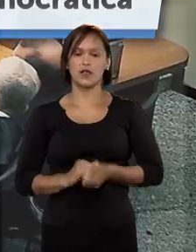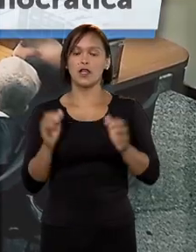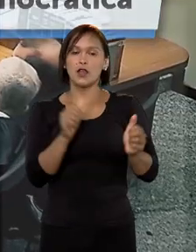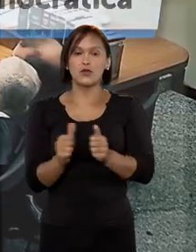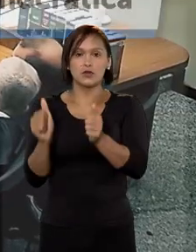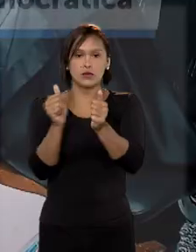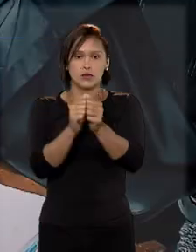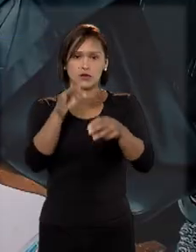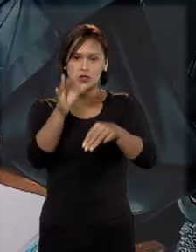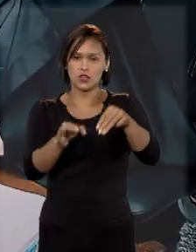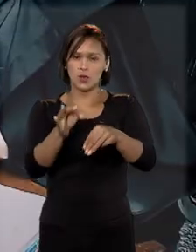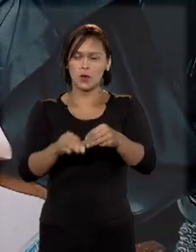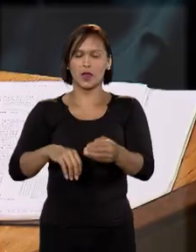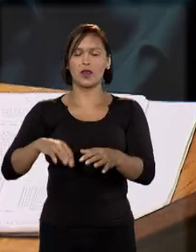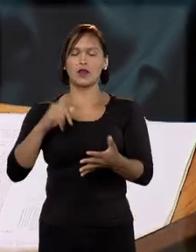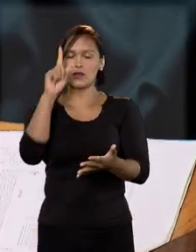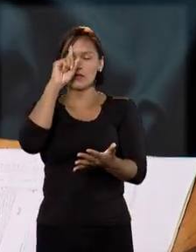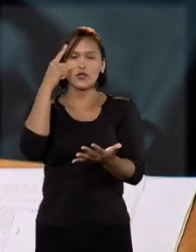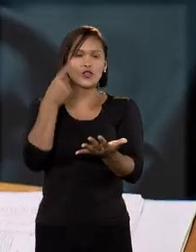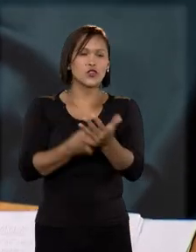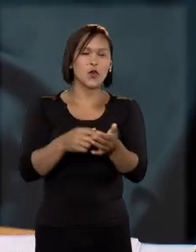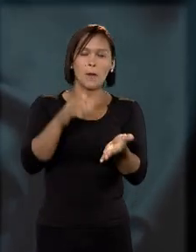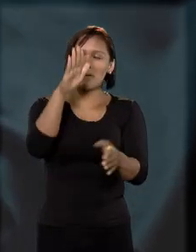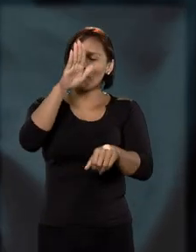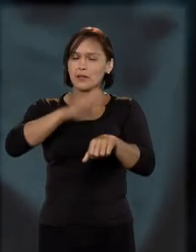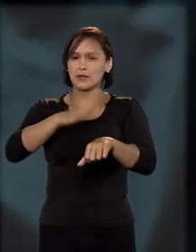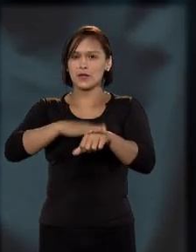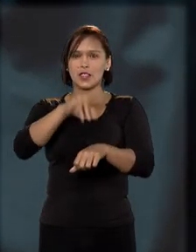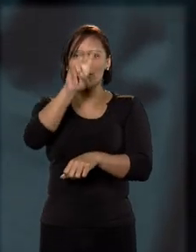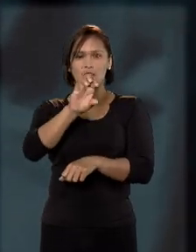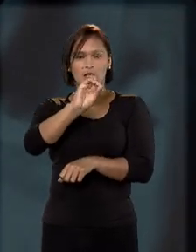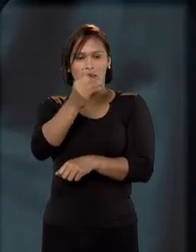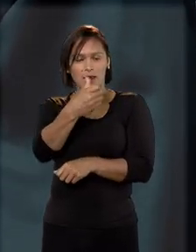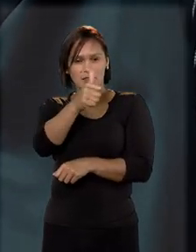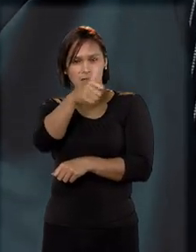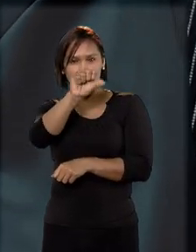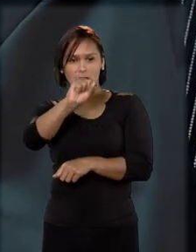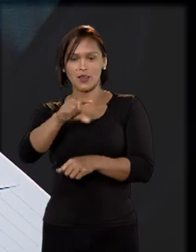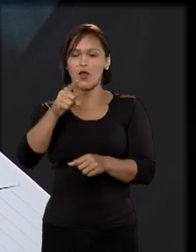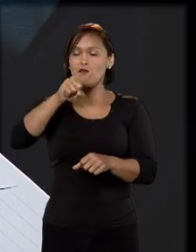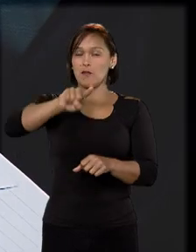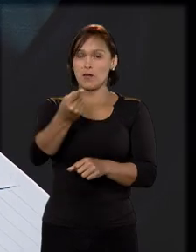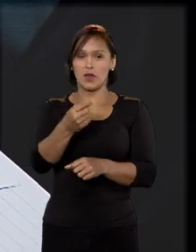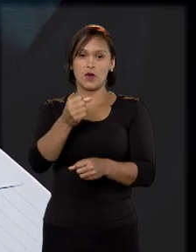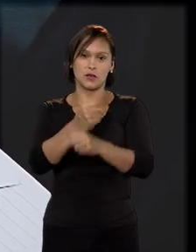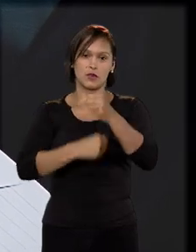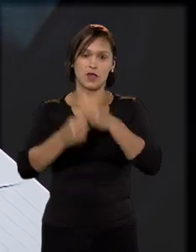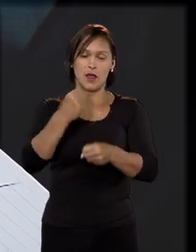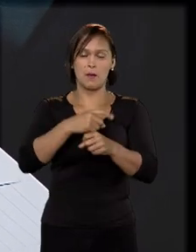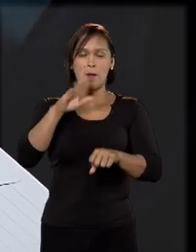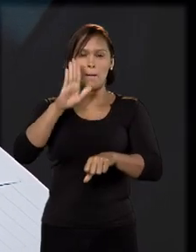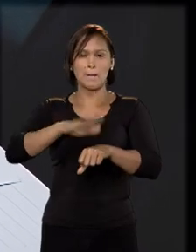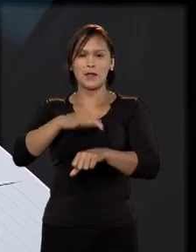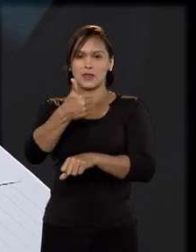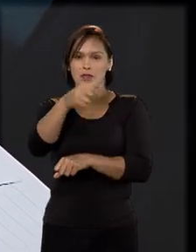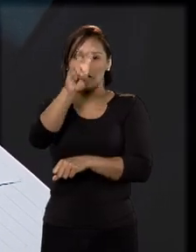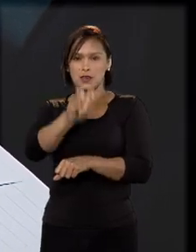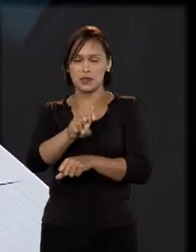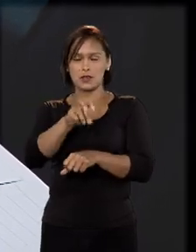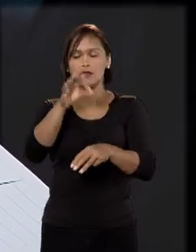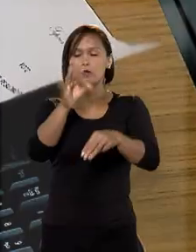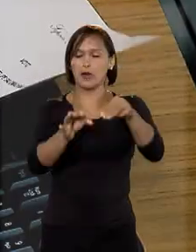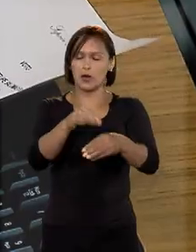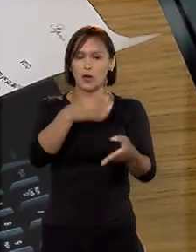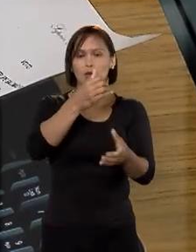Juntos, nossos ministros julgam mais de 519 mil processos por ano. São mais de 15 mil casos para cada